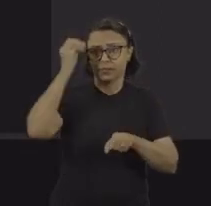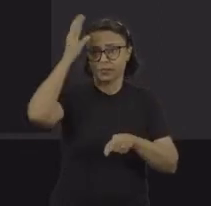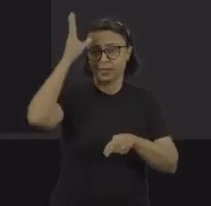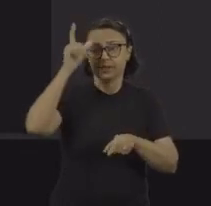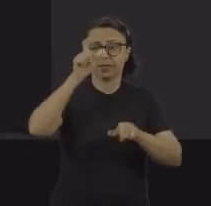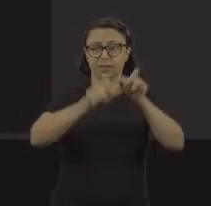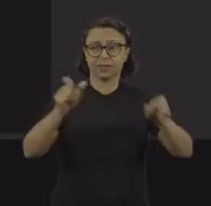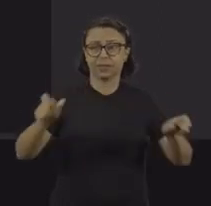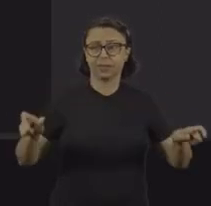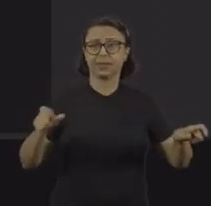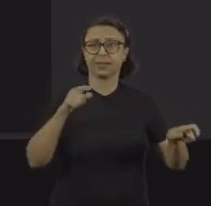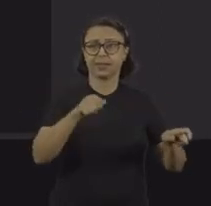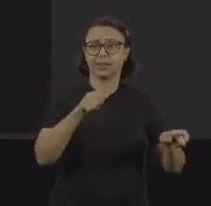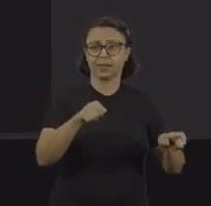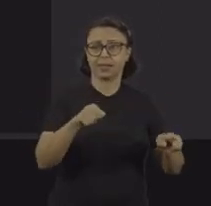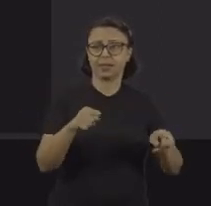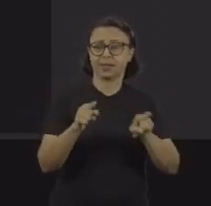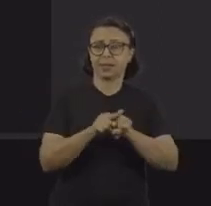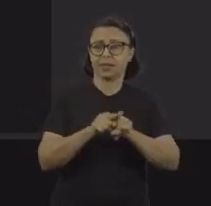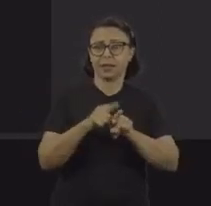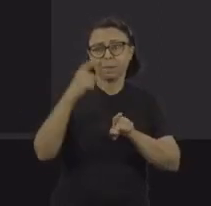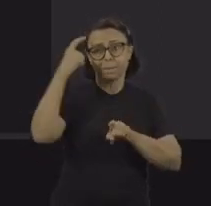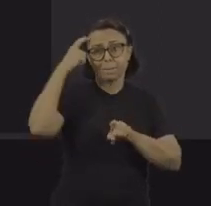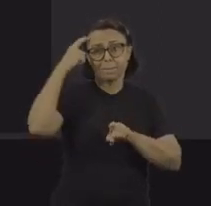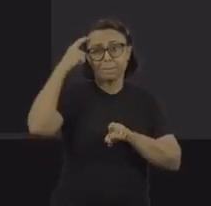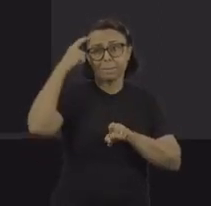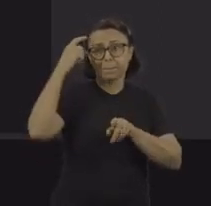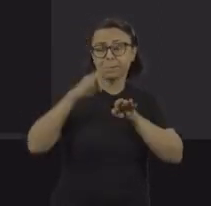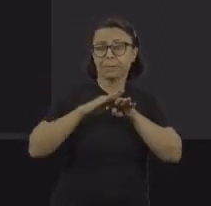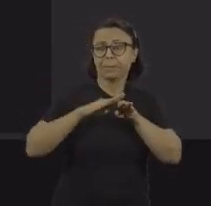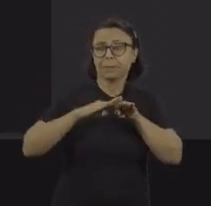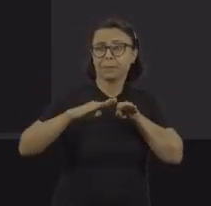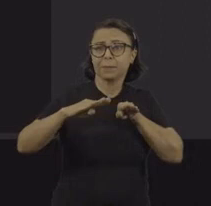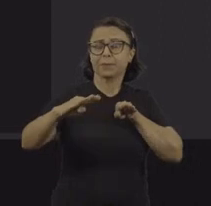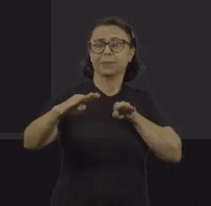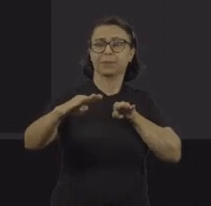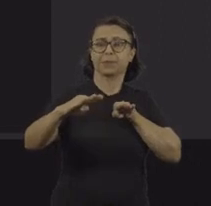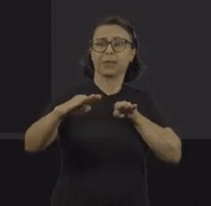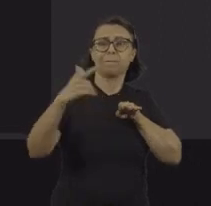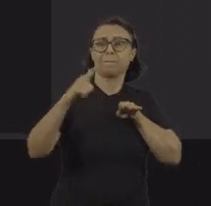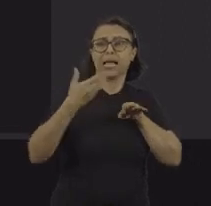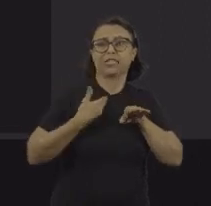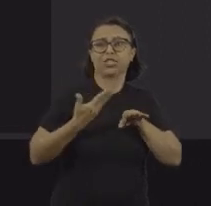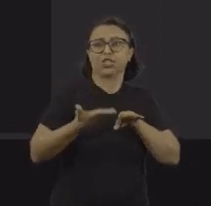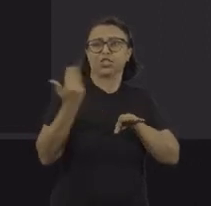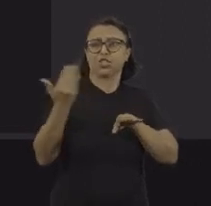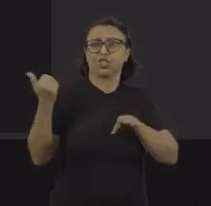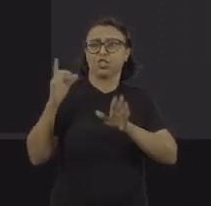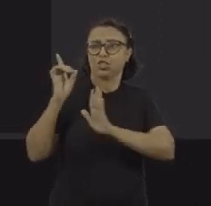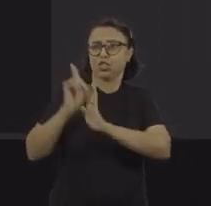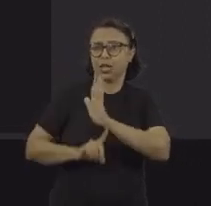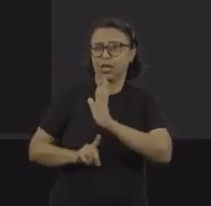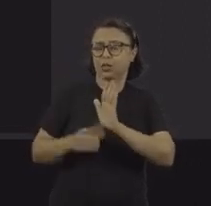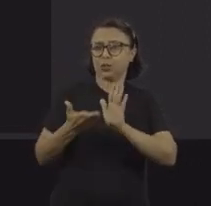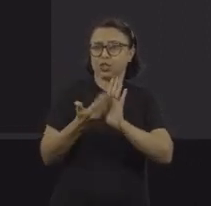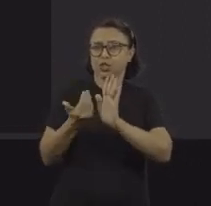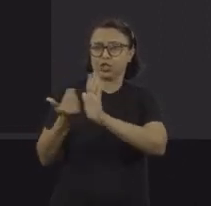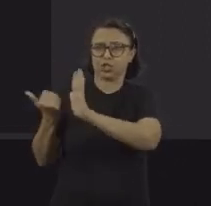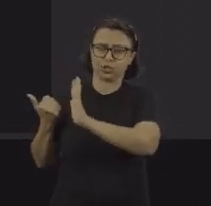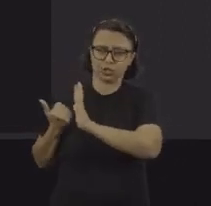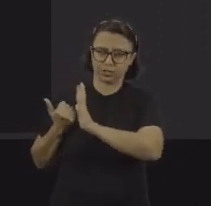trabalhador destituído de um horizonte, destituído de conhecimento a respeito dos seus direitos,